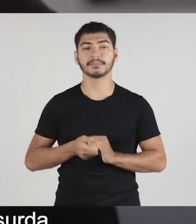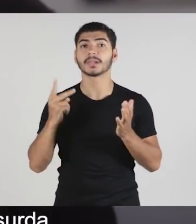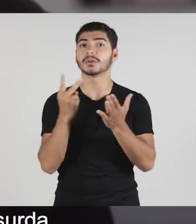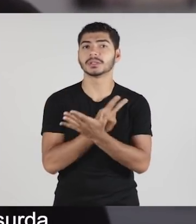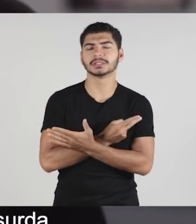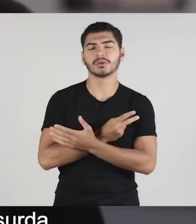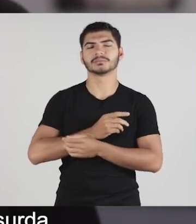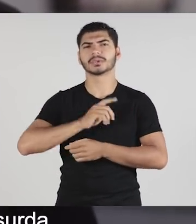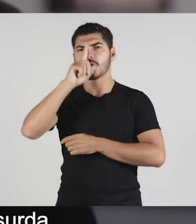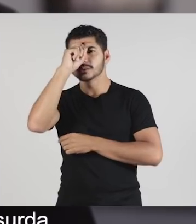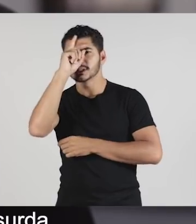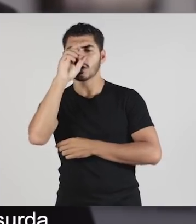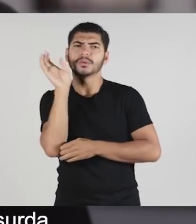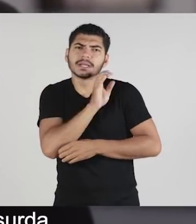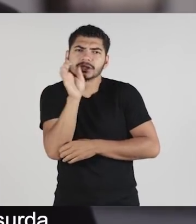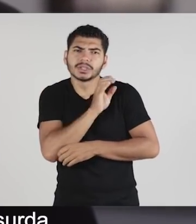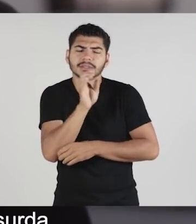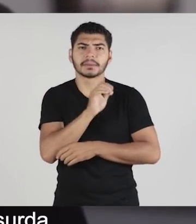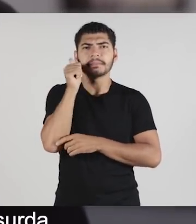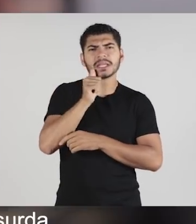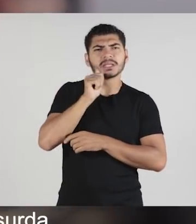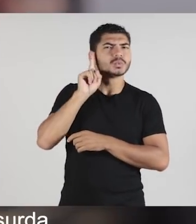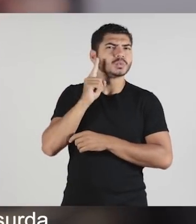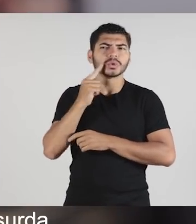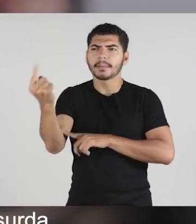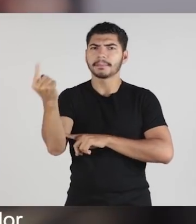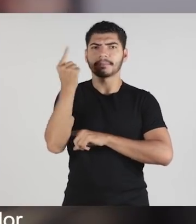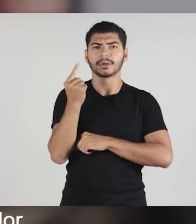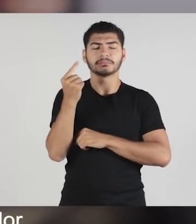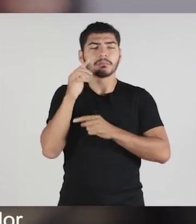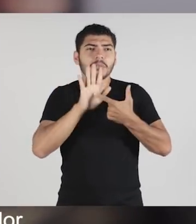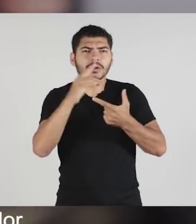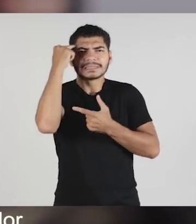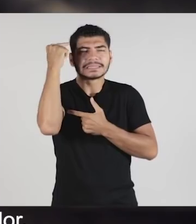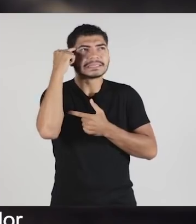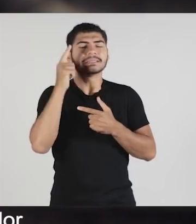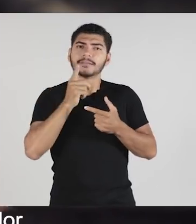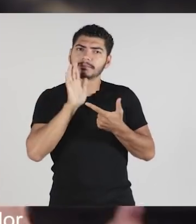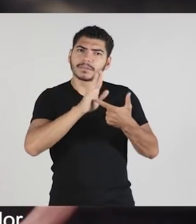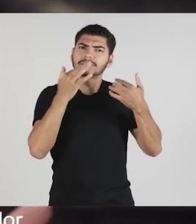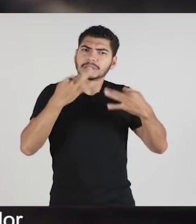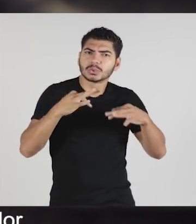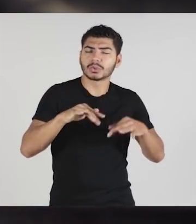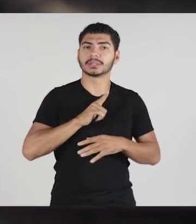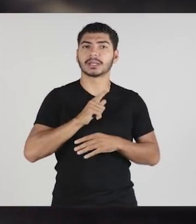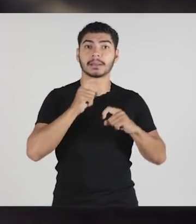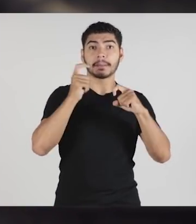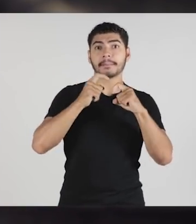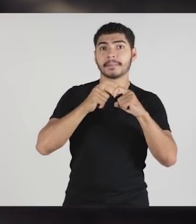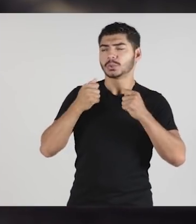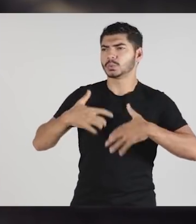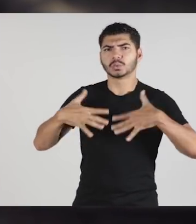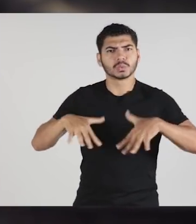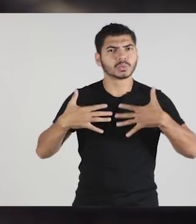Era madrugada, numa emergência do hospital, chegou uma garota surda apontando para a cabeça, querendo dizer que estava com muita dor. E o